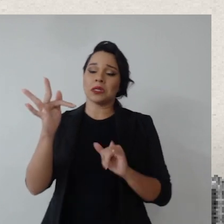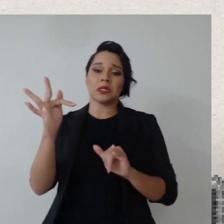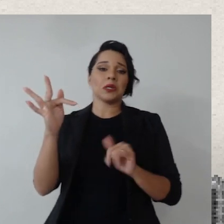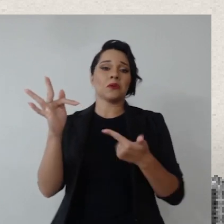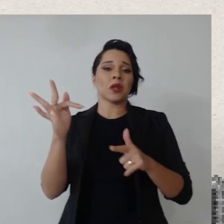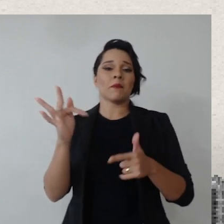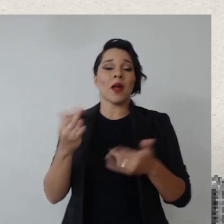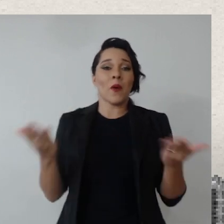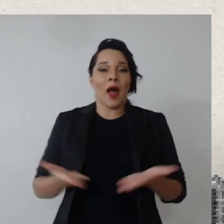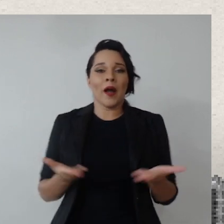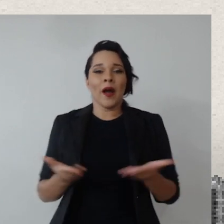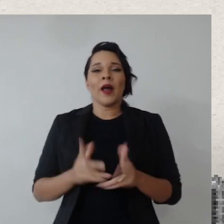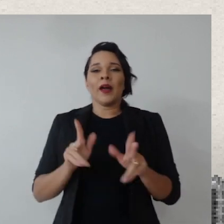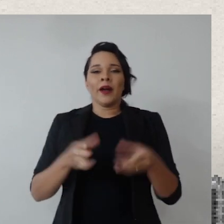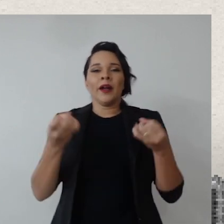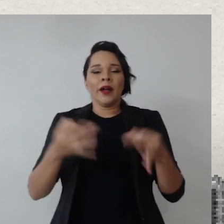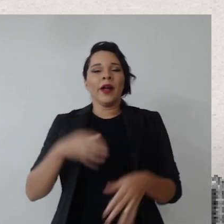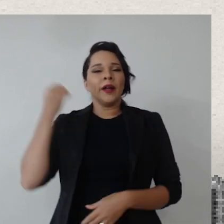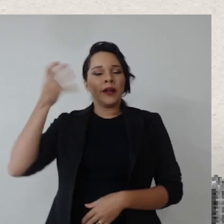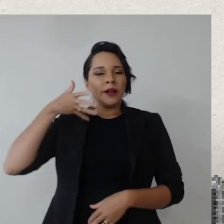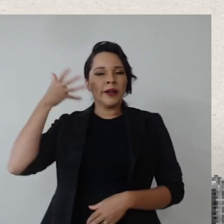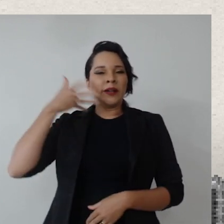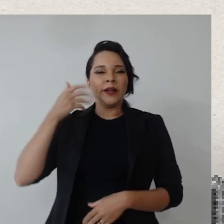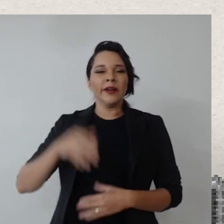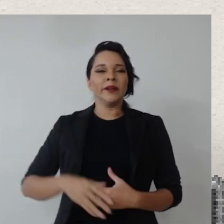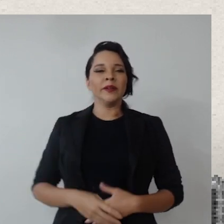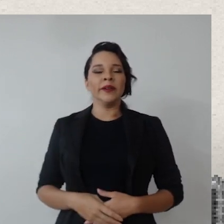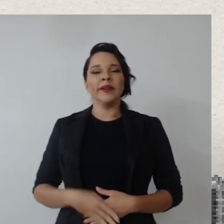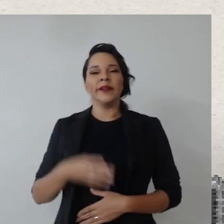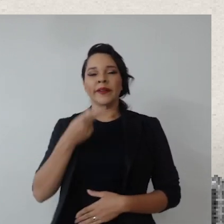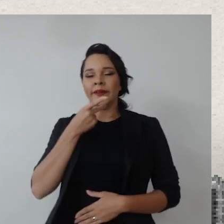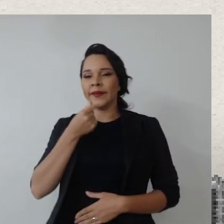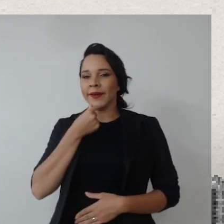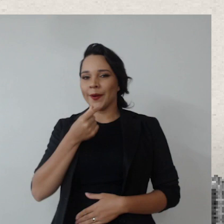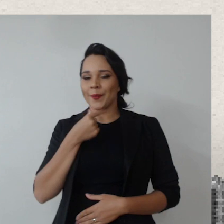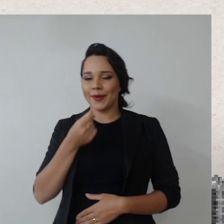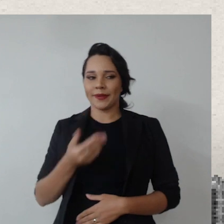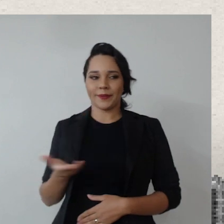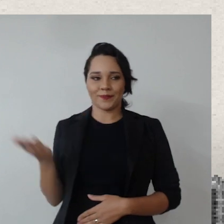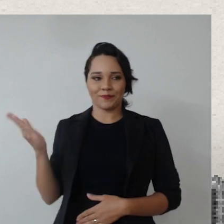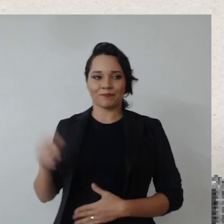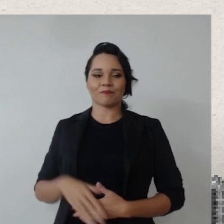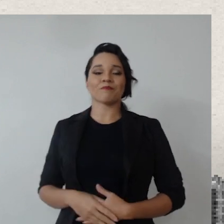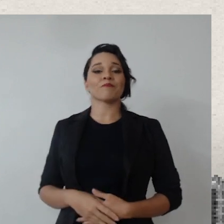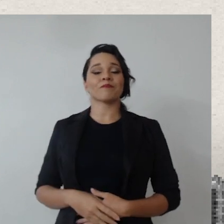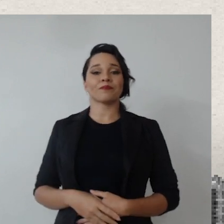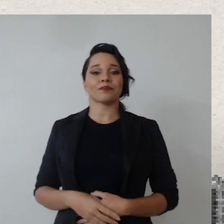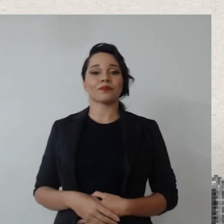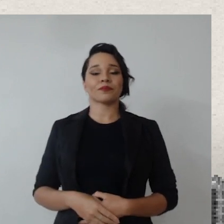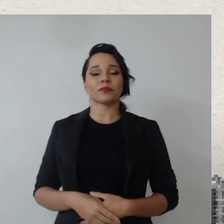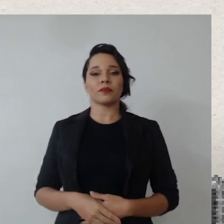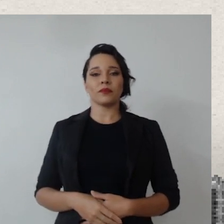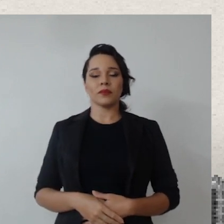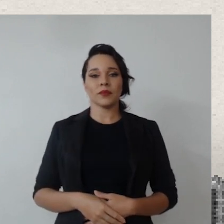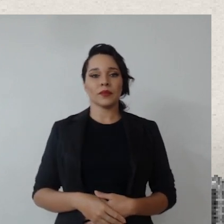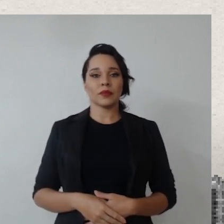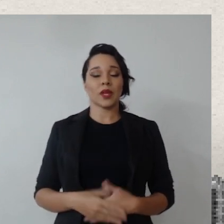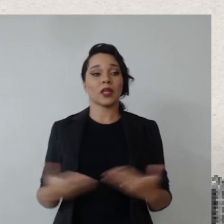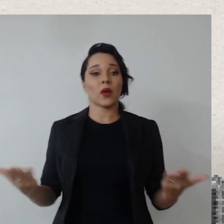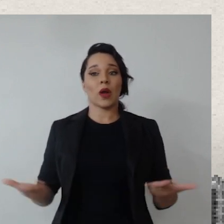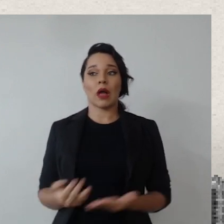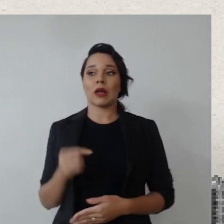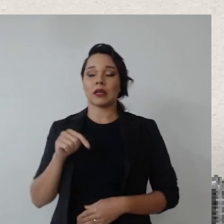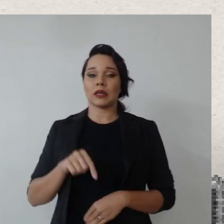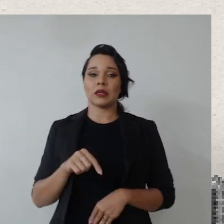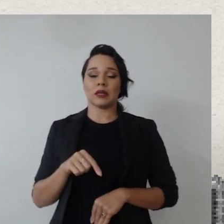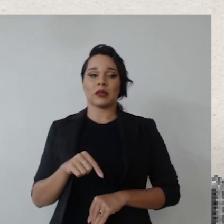trabalharmos o presente, como foi dito aí na palestra do doutor Renato, nós